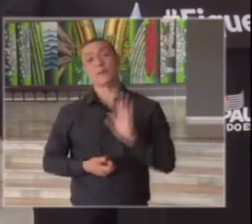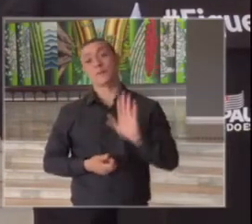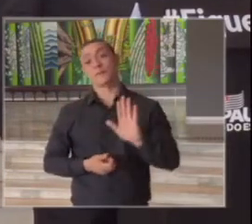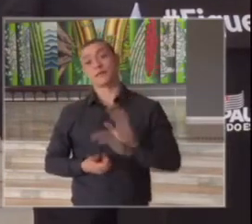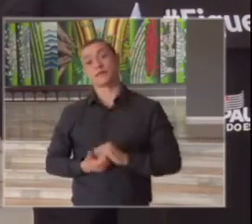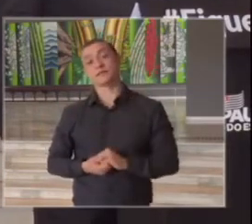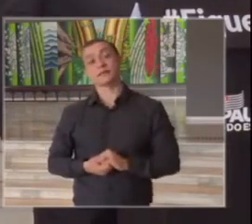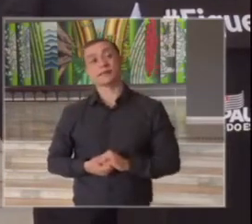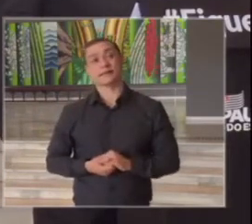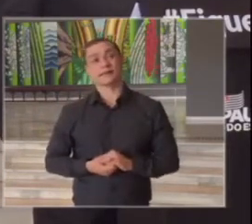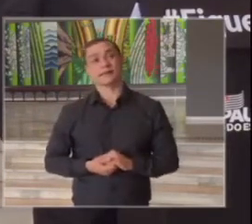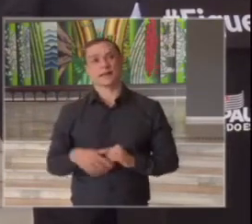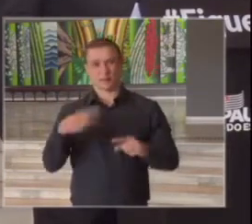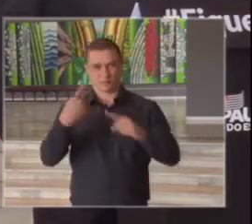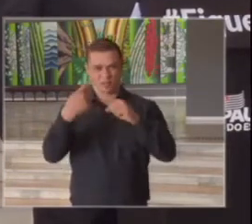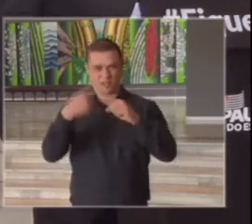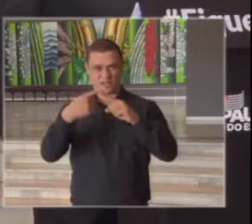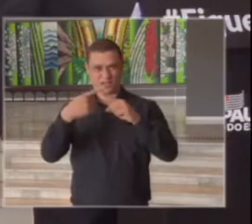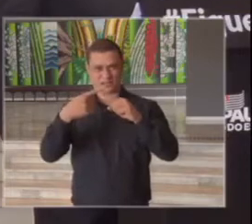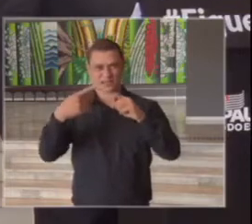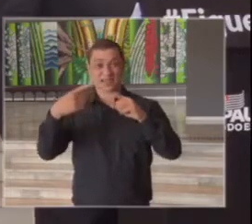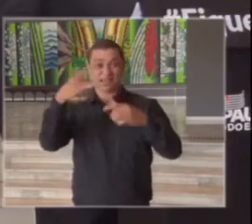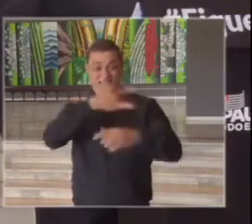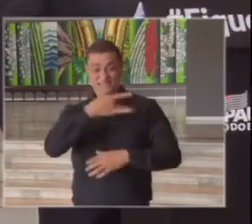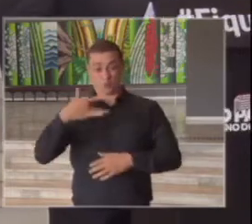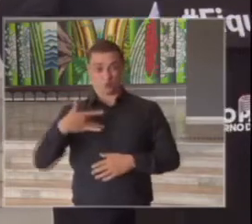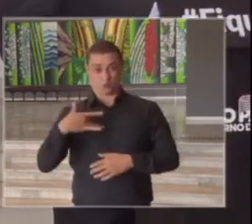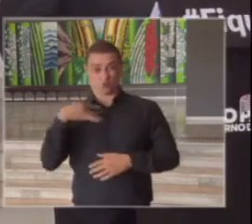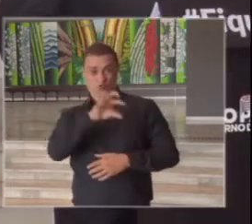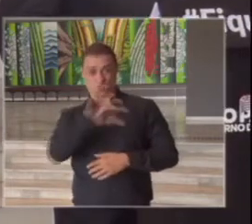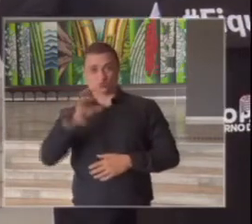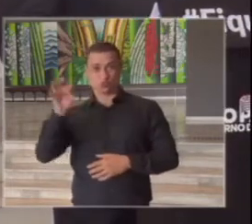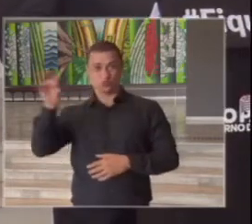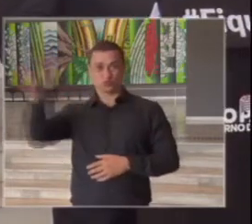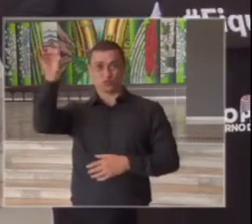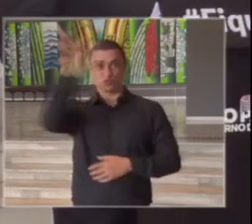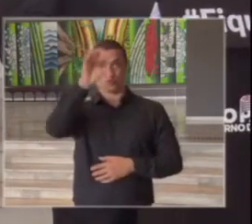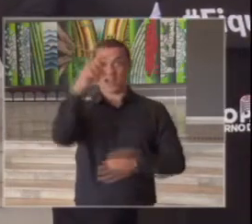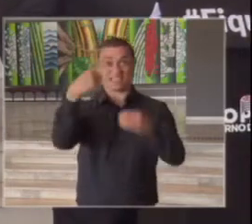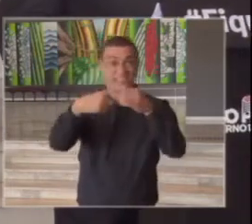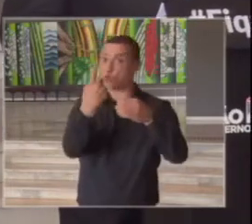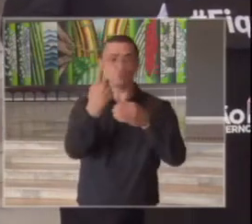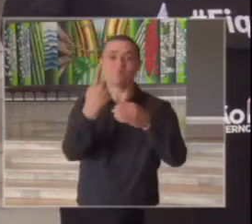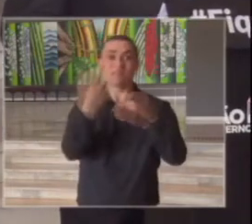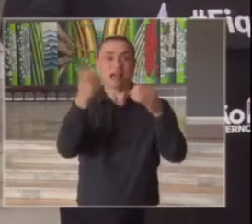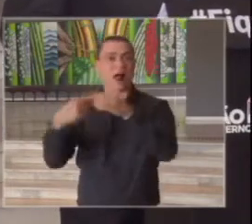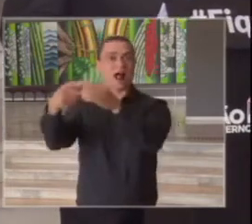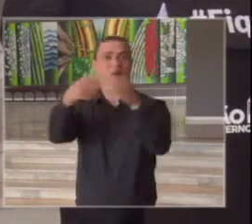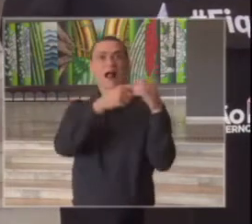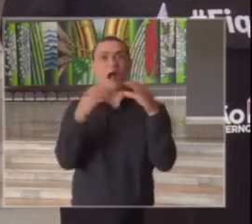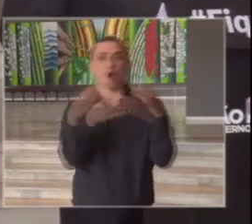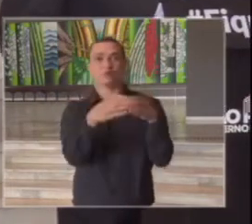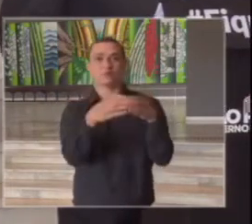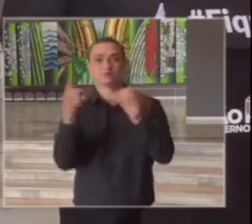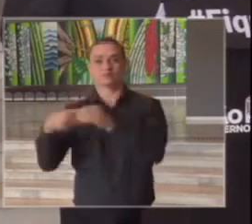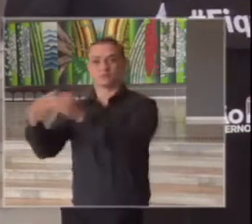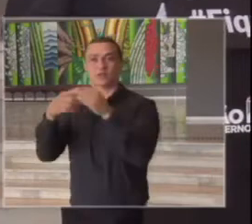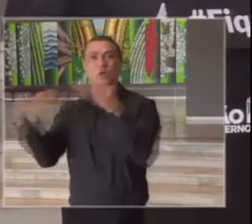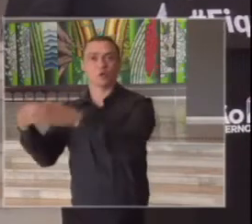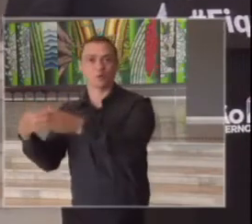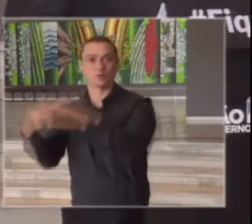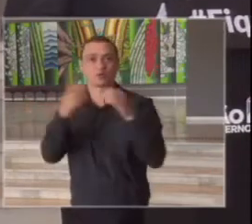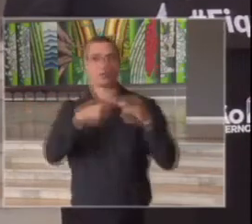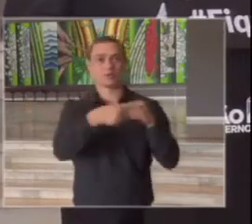regional de saúde ela engloba vários municípios então além de olhar só a regional